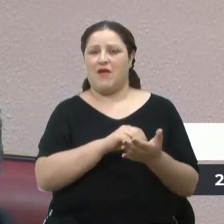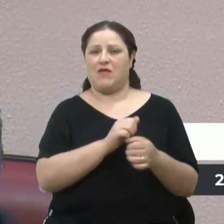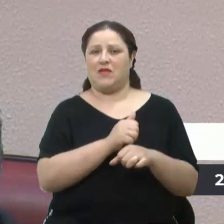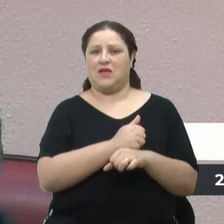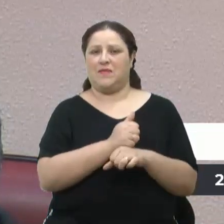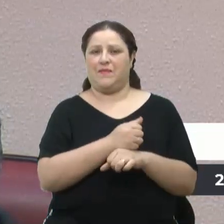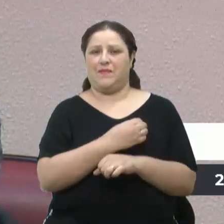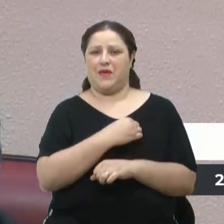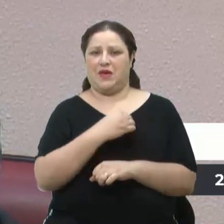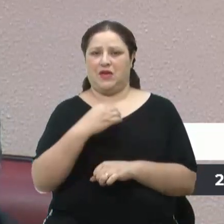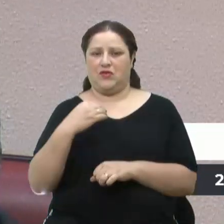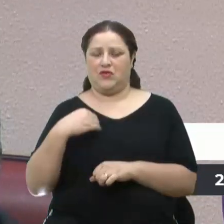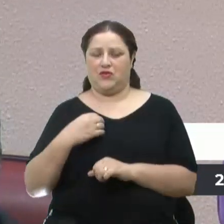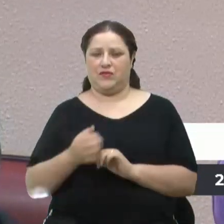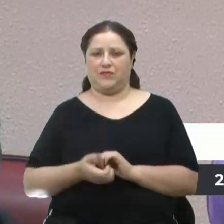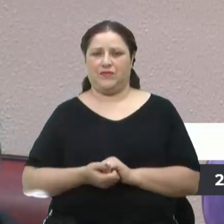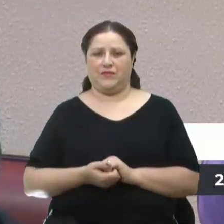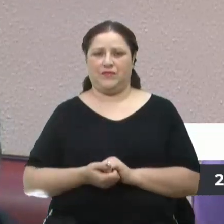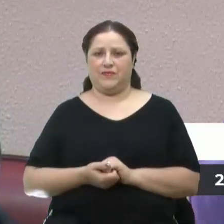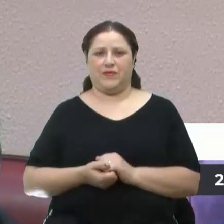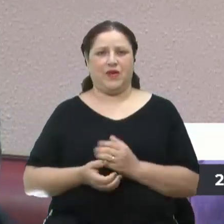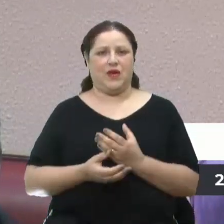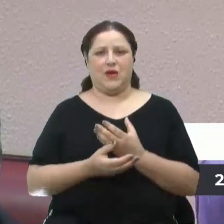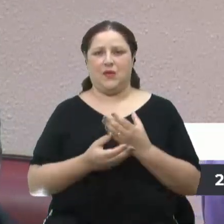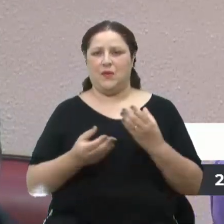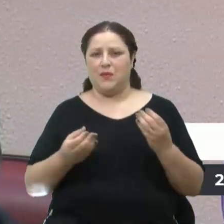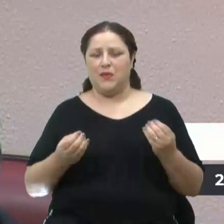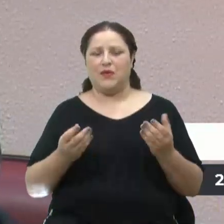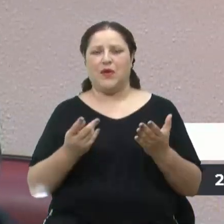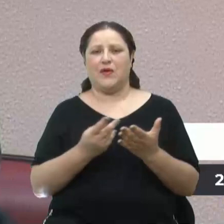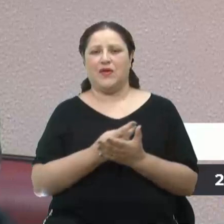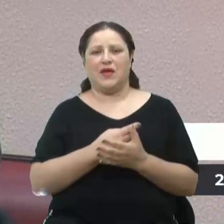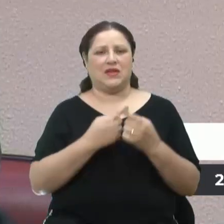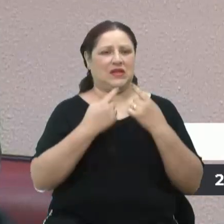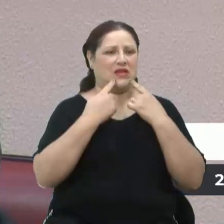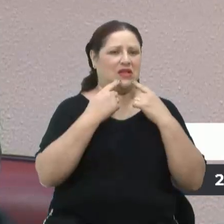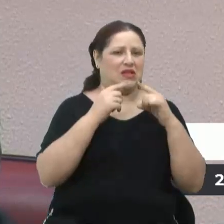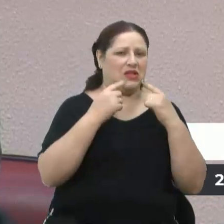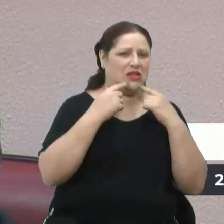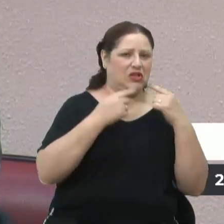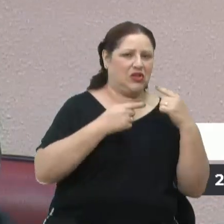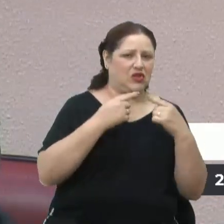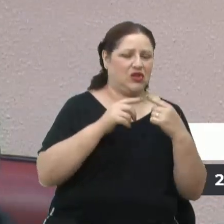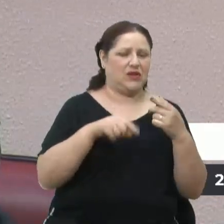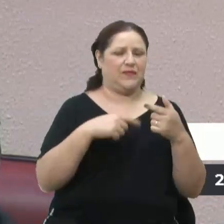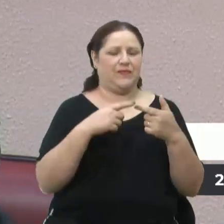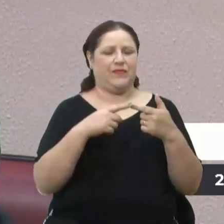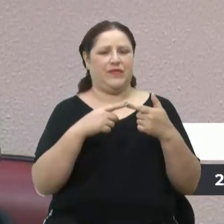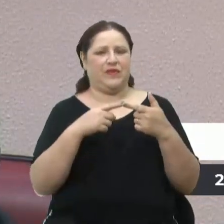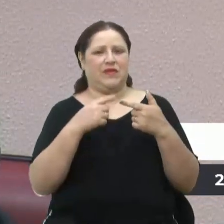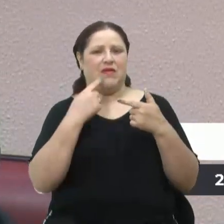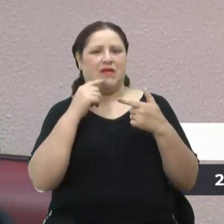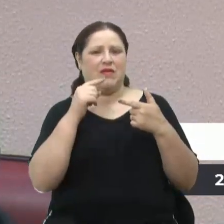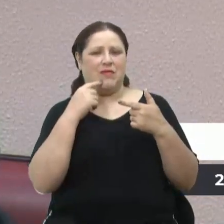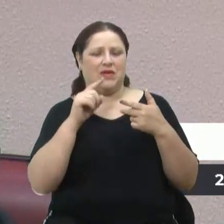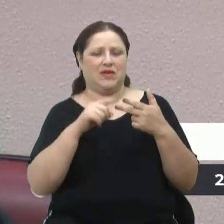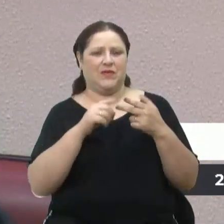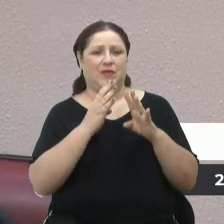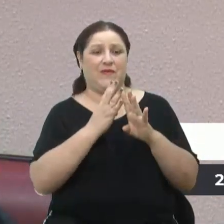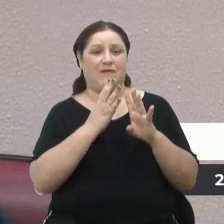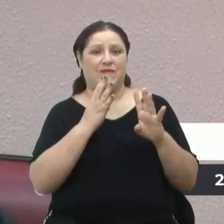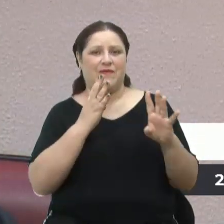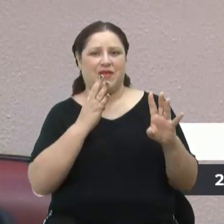Muitas das críticas, das queixas, das filas que a gente vê para agendamento, é